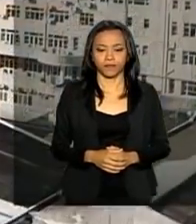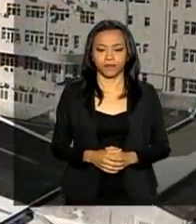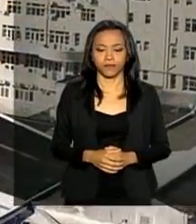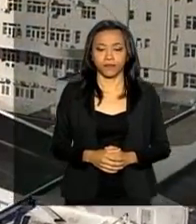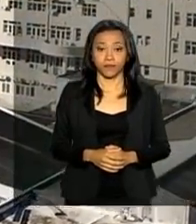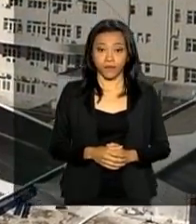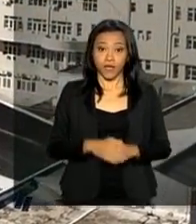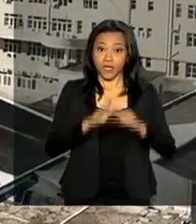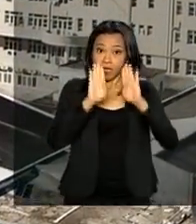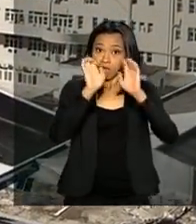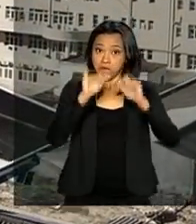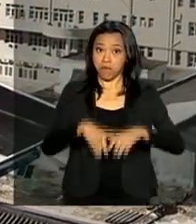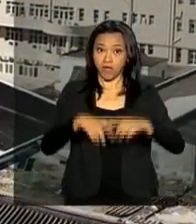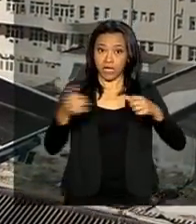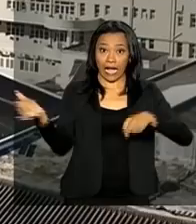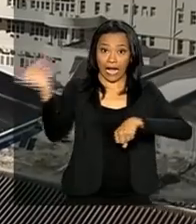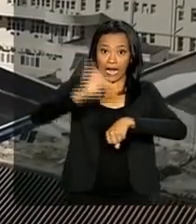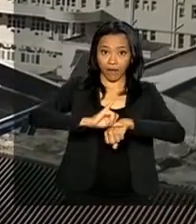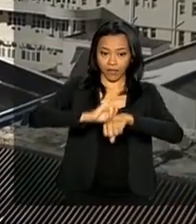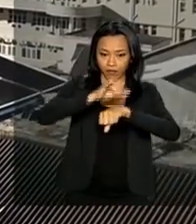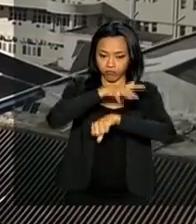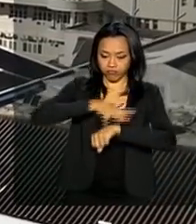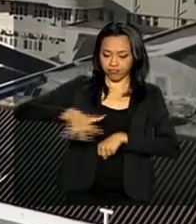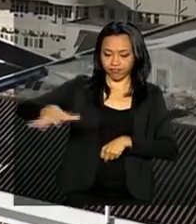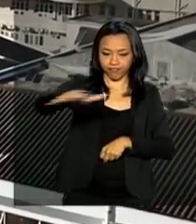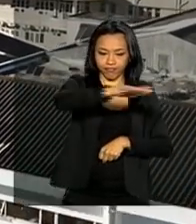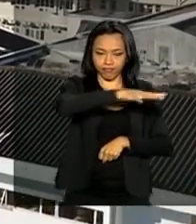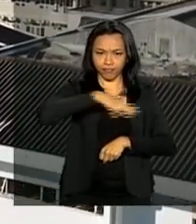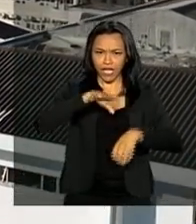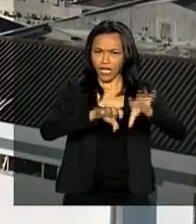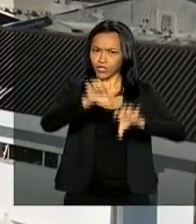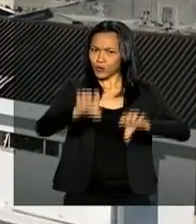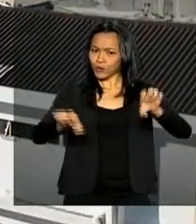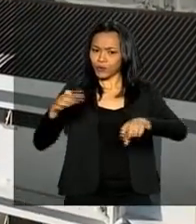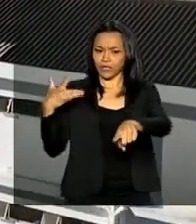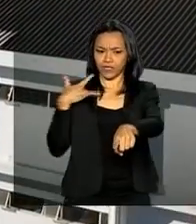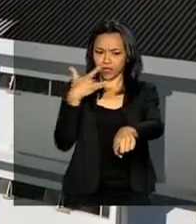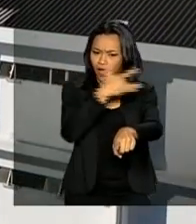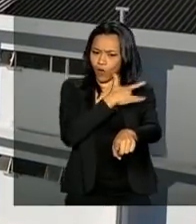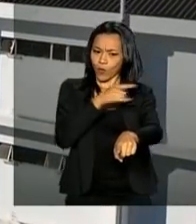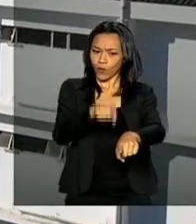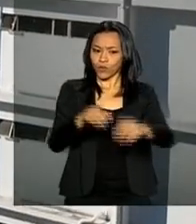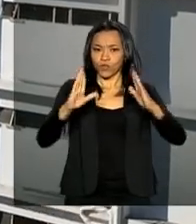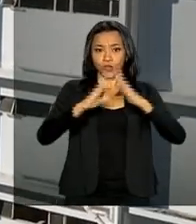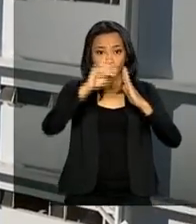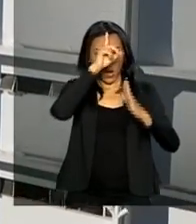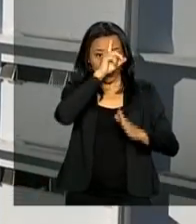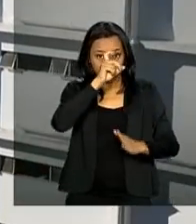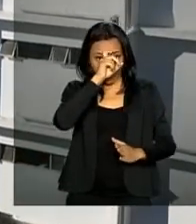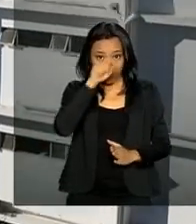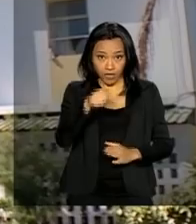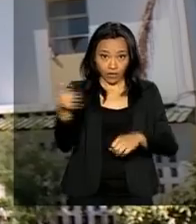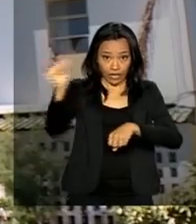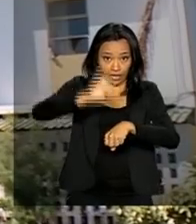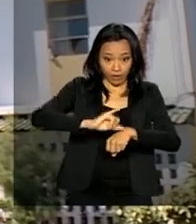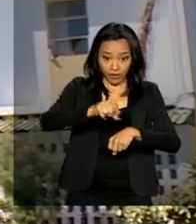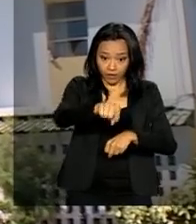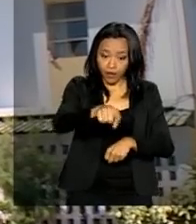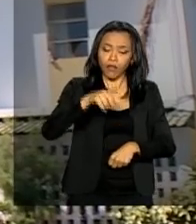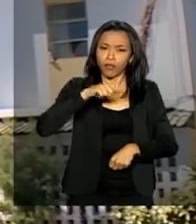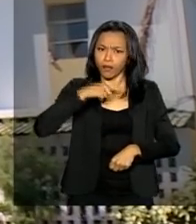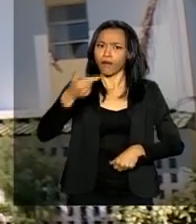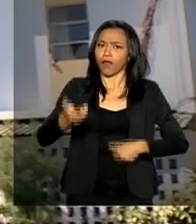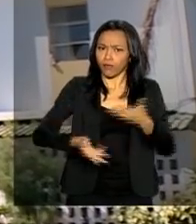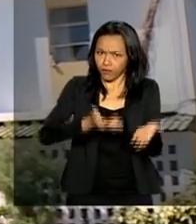E bem no centro da capital, a principal estrutura de saúde do país, o Hospital Central de Maputo, que oferece